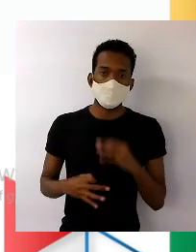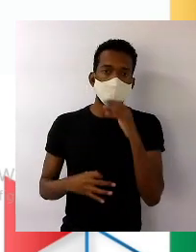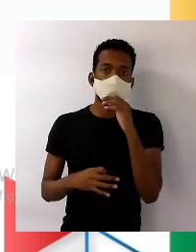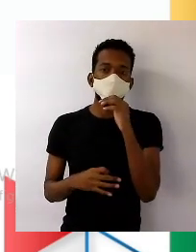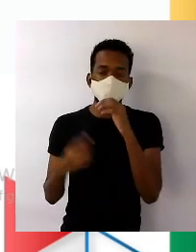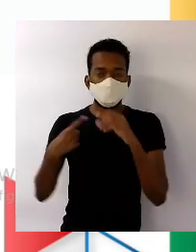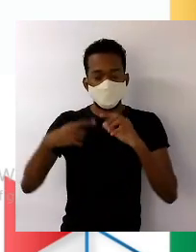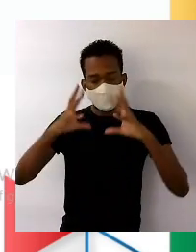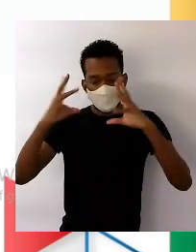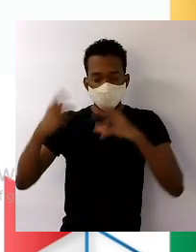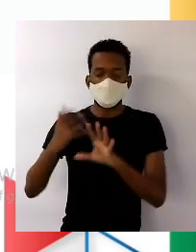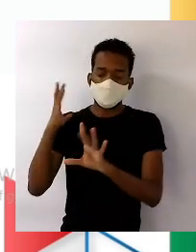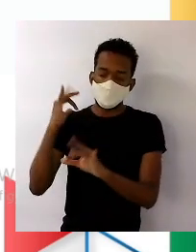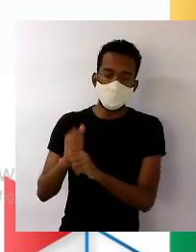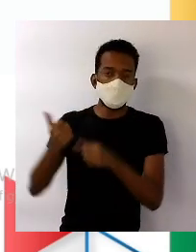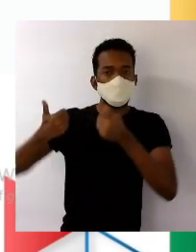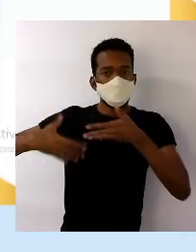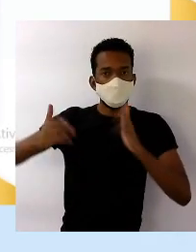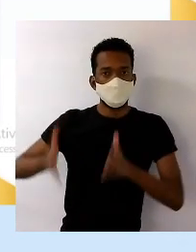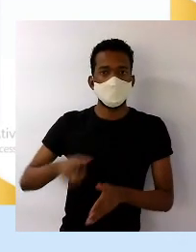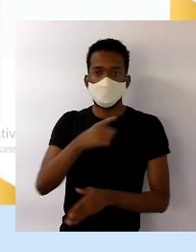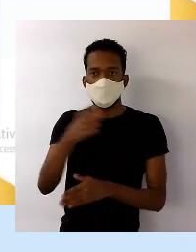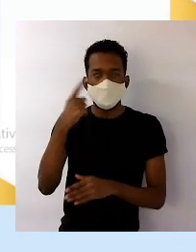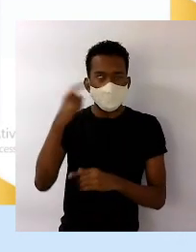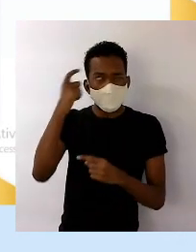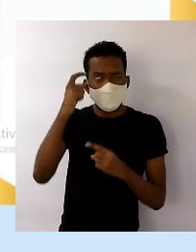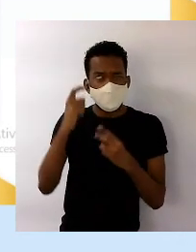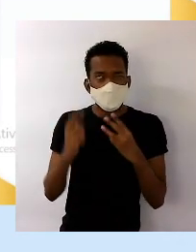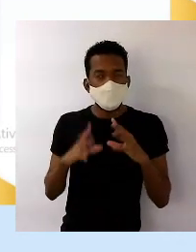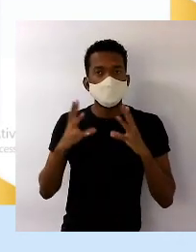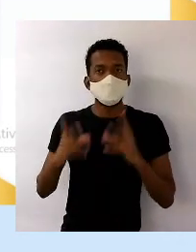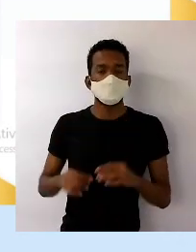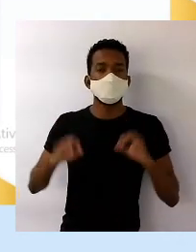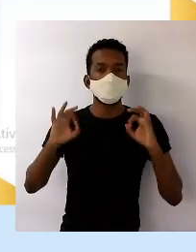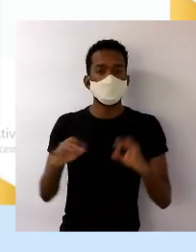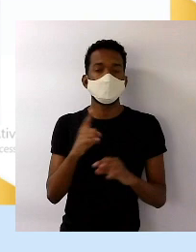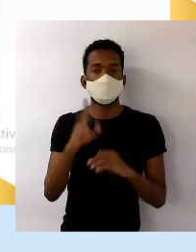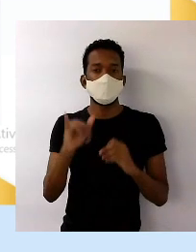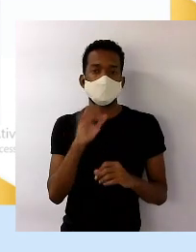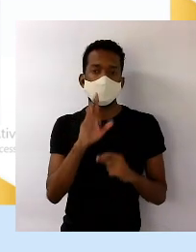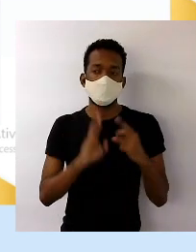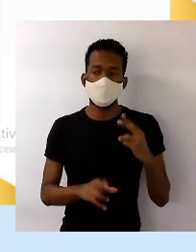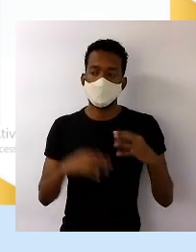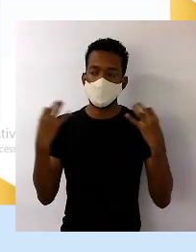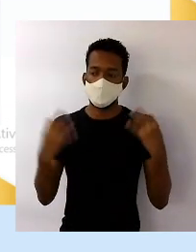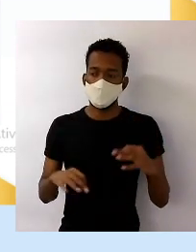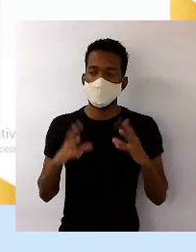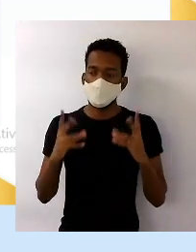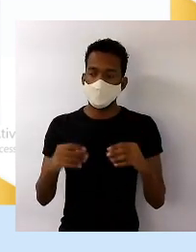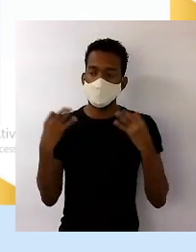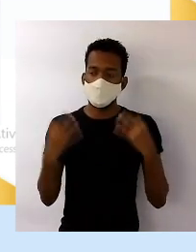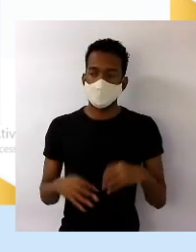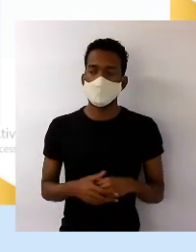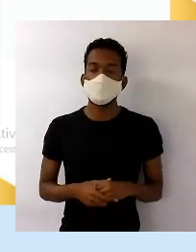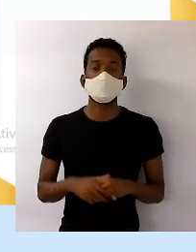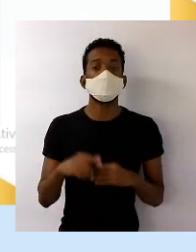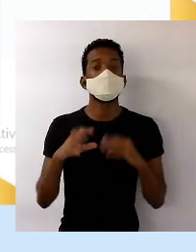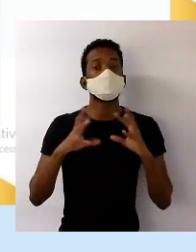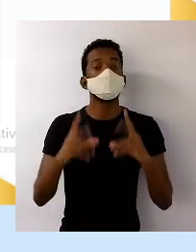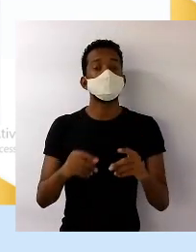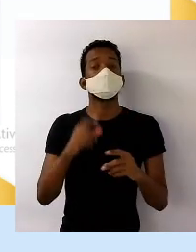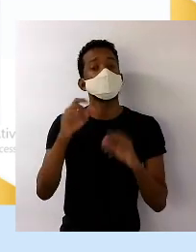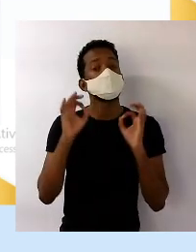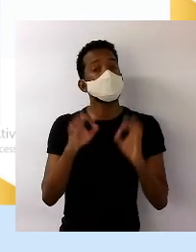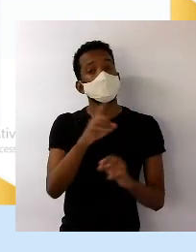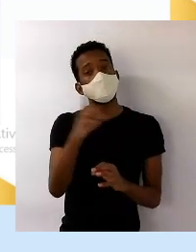tudo a ver com tudo isso que eu falei com vocês. Se vocês mentalizarem tudo direitinho, vocês conseguem responder tudo direitinho. Tenho certeza que vocês